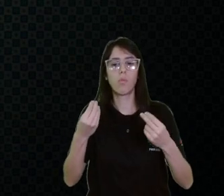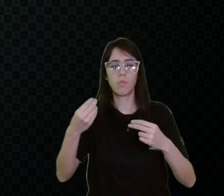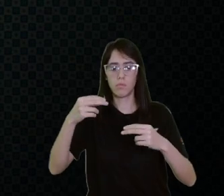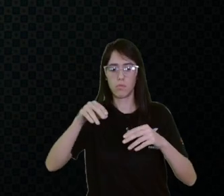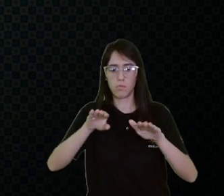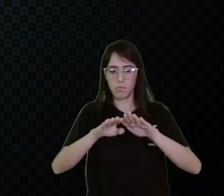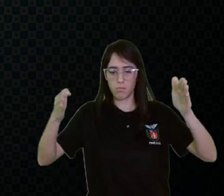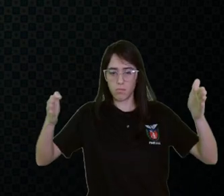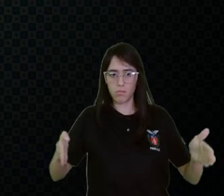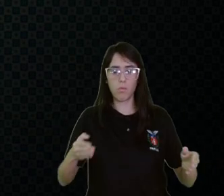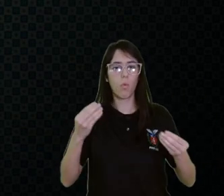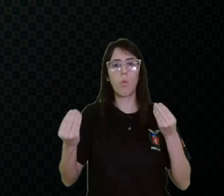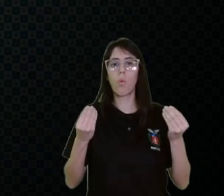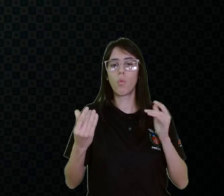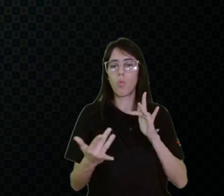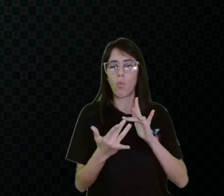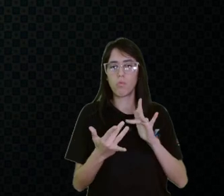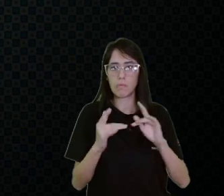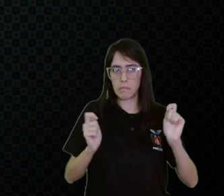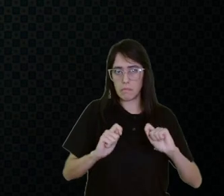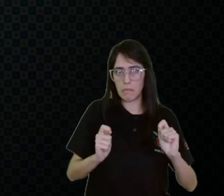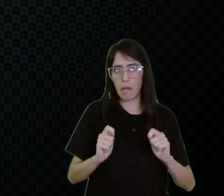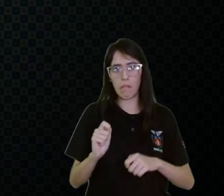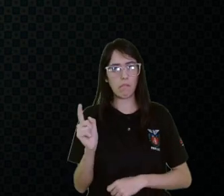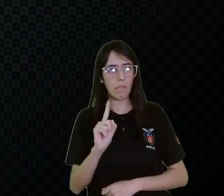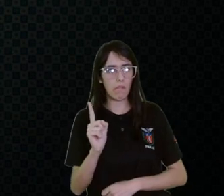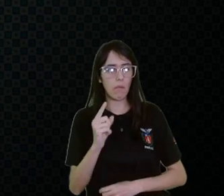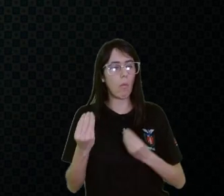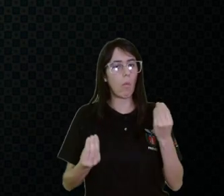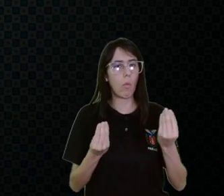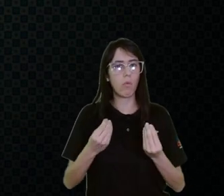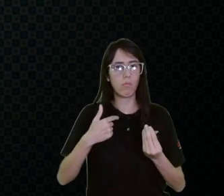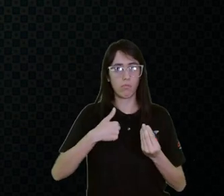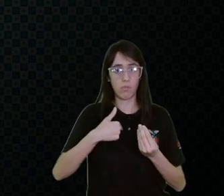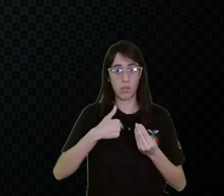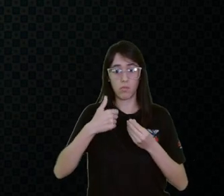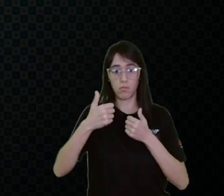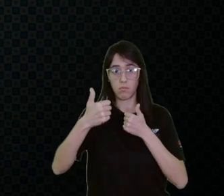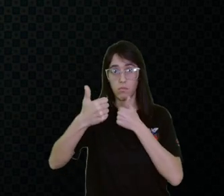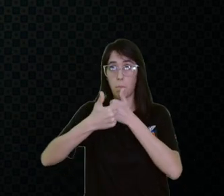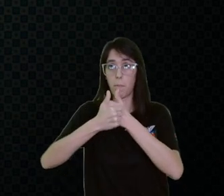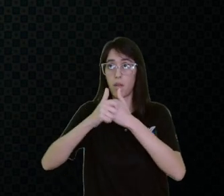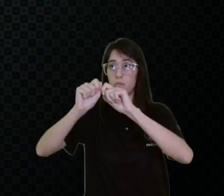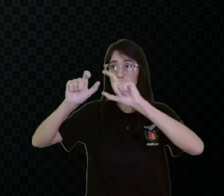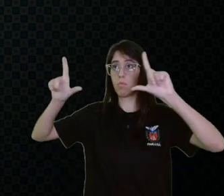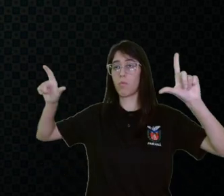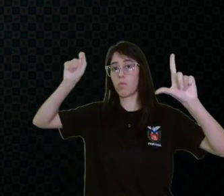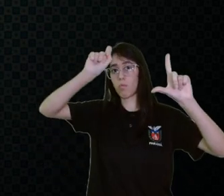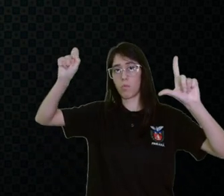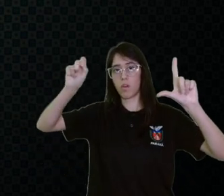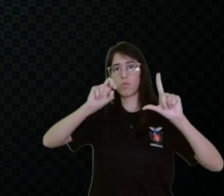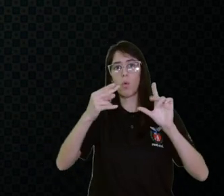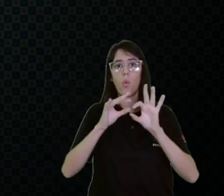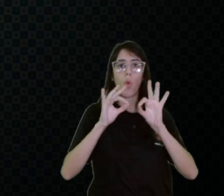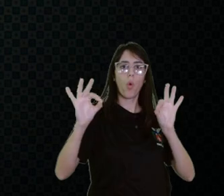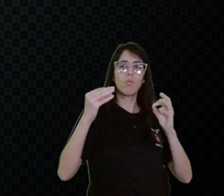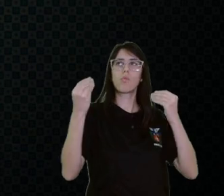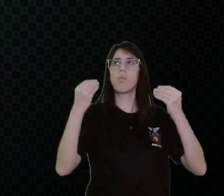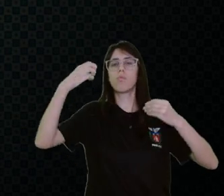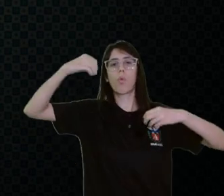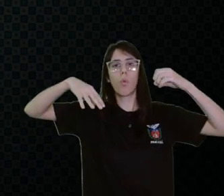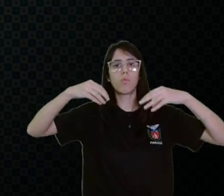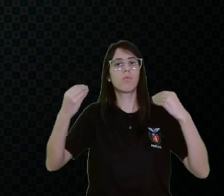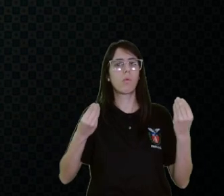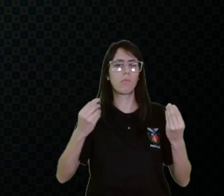aquela cadeira da sala de aula, com o quanto eu estou perto ou longe do quadro, como está a iluminação da sala. Então, são séries de